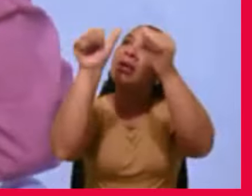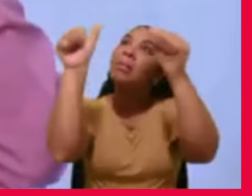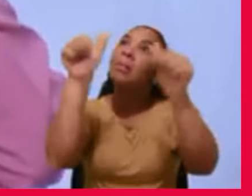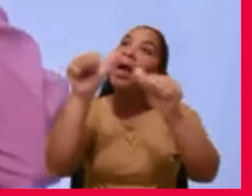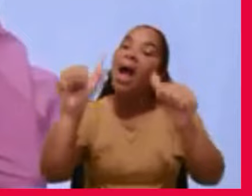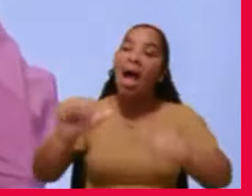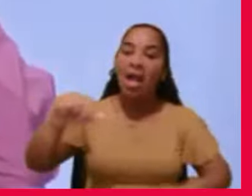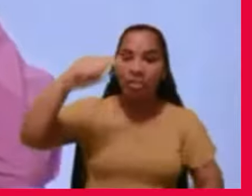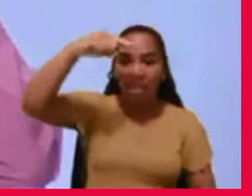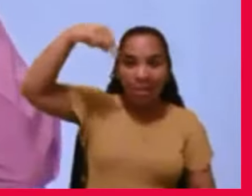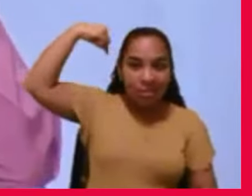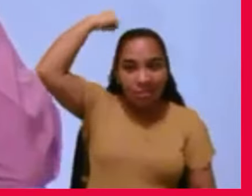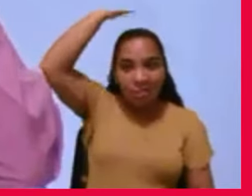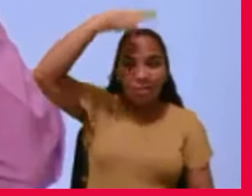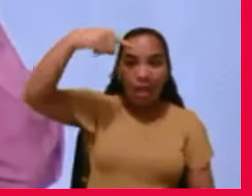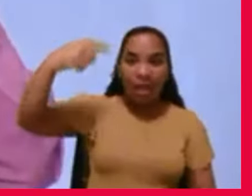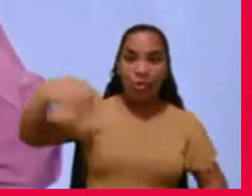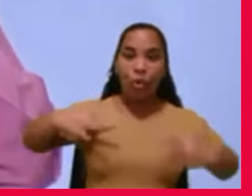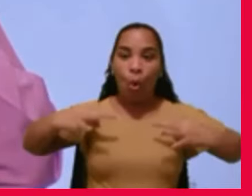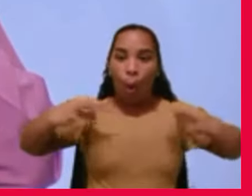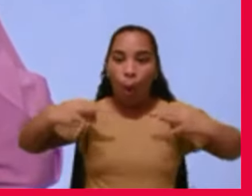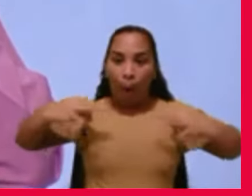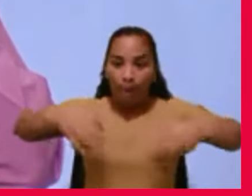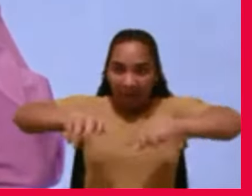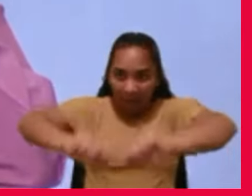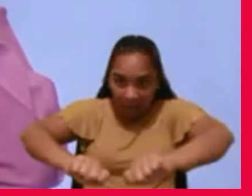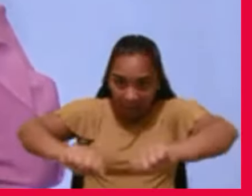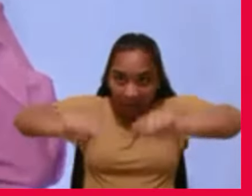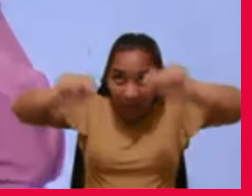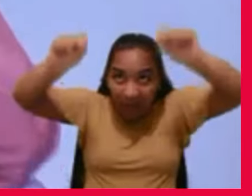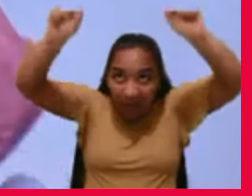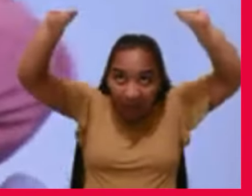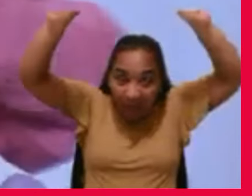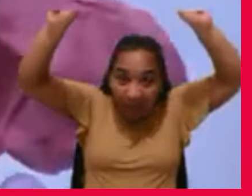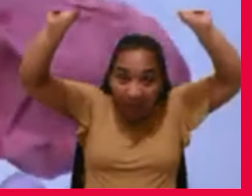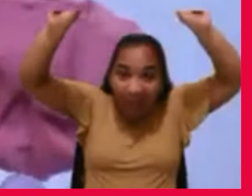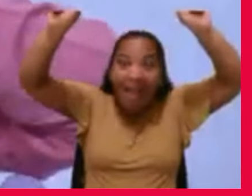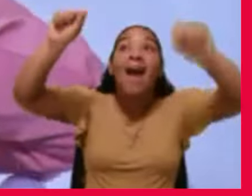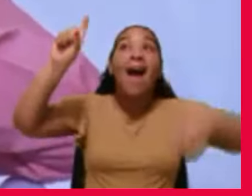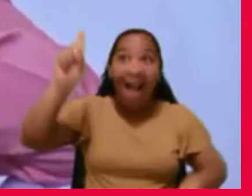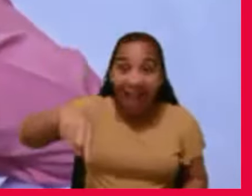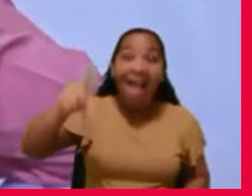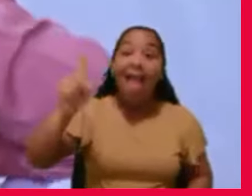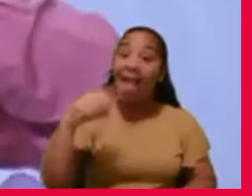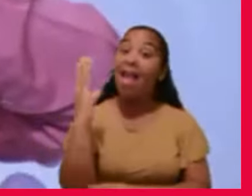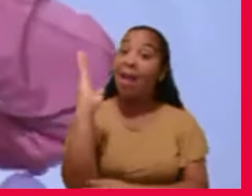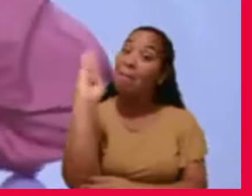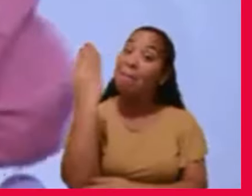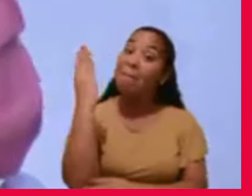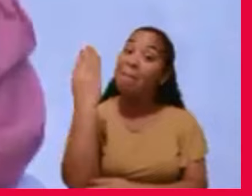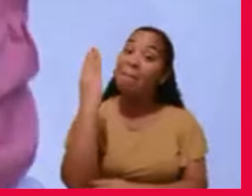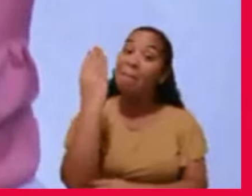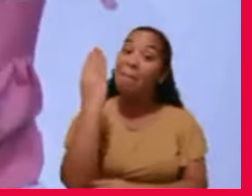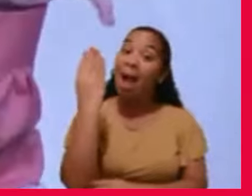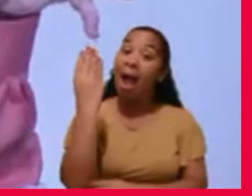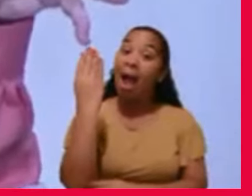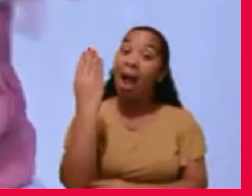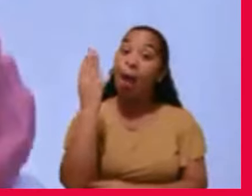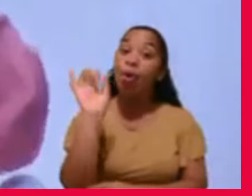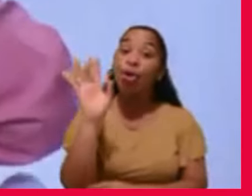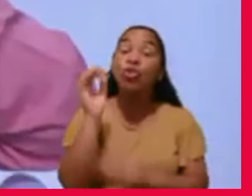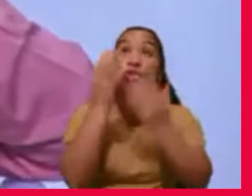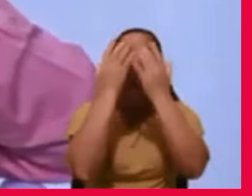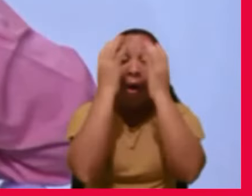a roupa do santo, era de pau, era um pau assim, só tinha a cara e as mãos que eram